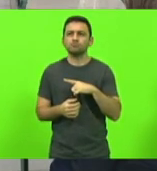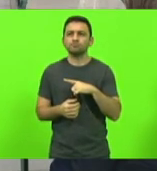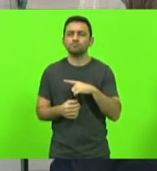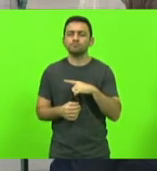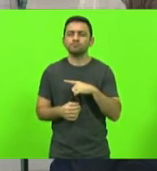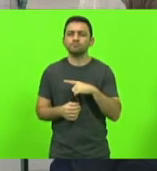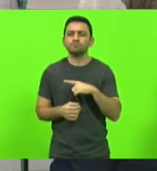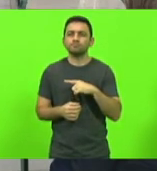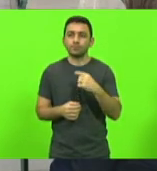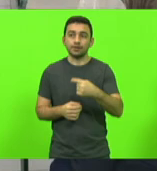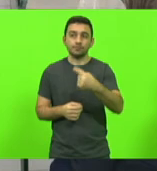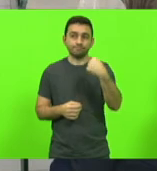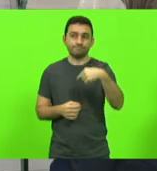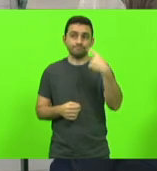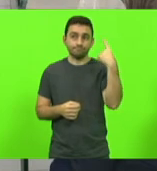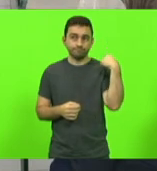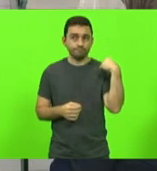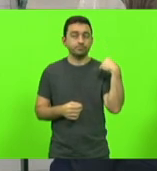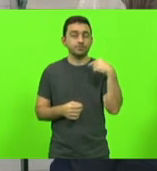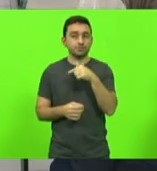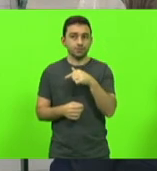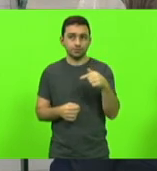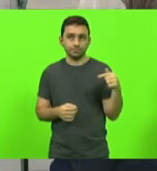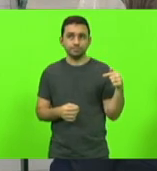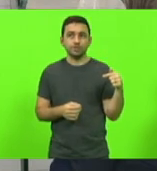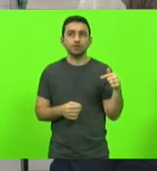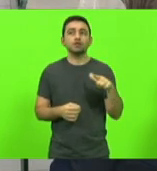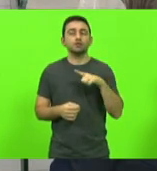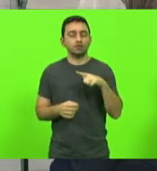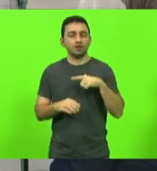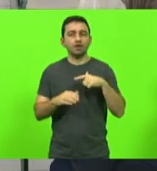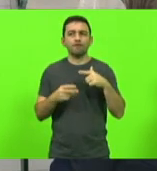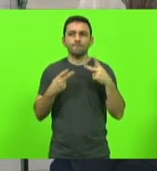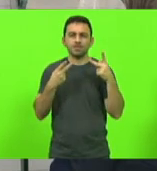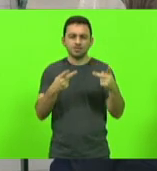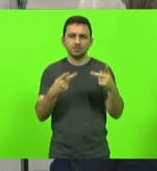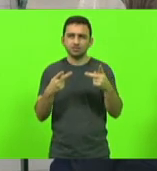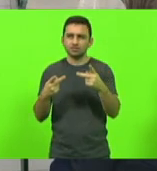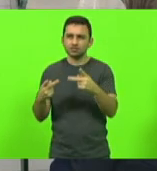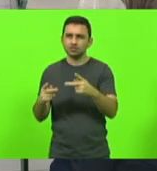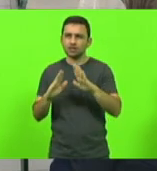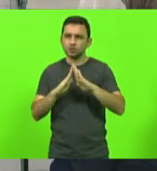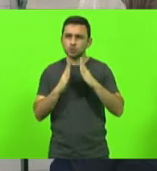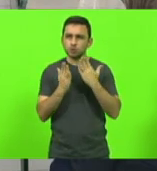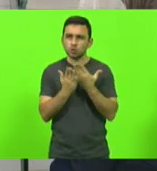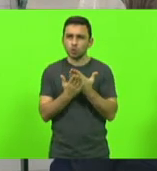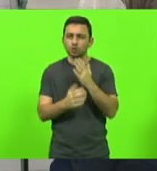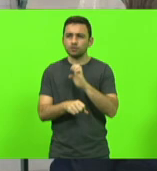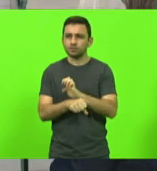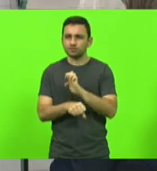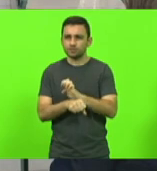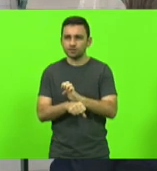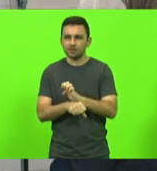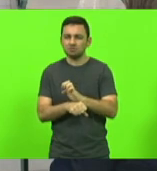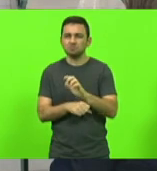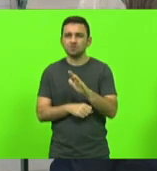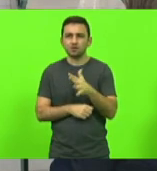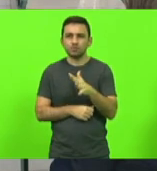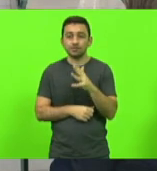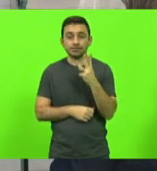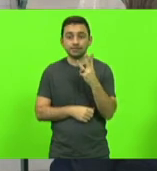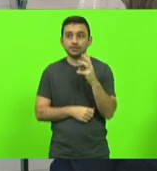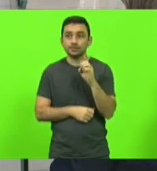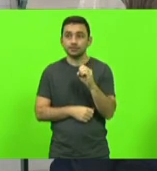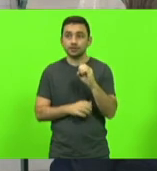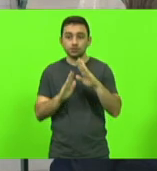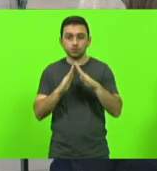passou e na anterior, nós fizemos uma rodada de visitas às escolas estaduais. Em torno de 30 escolas